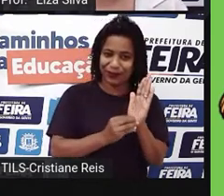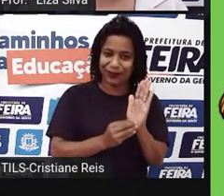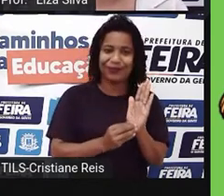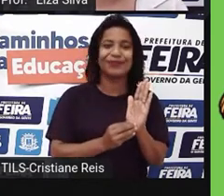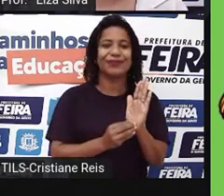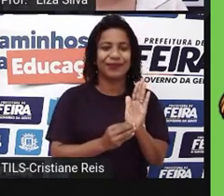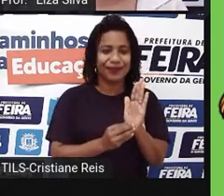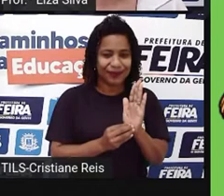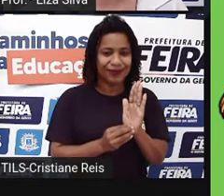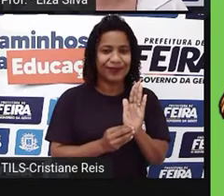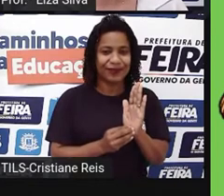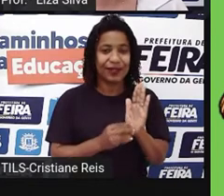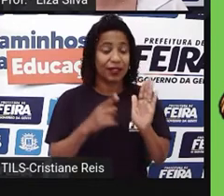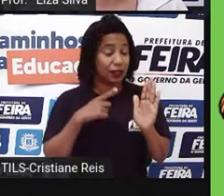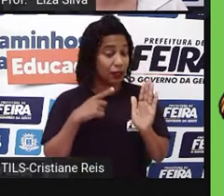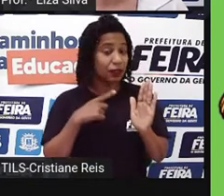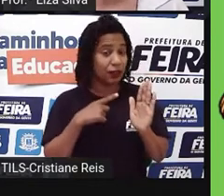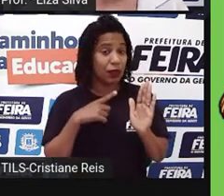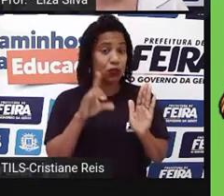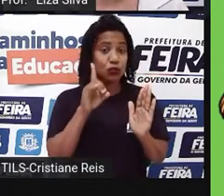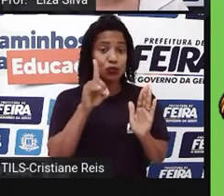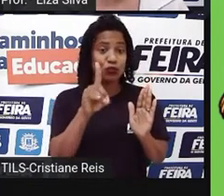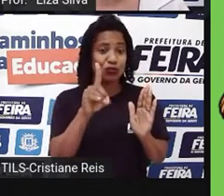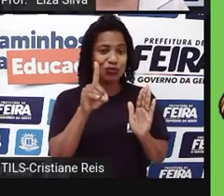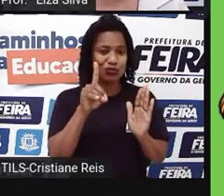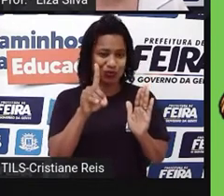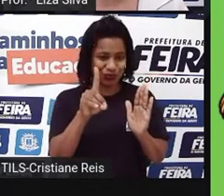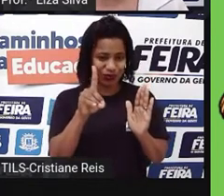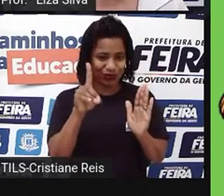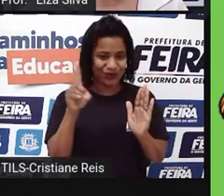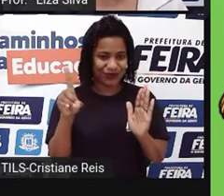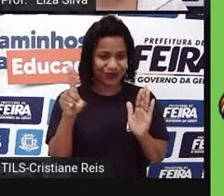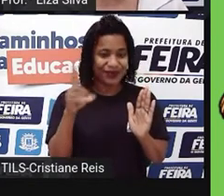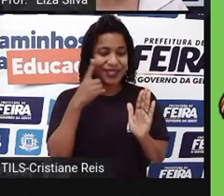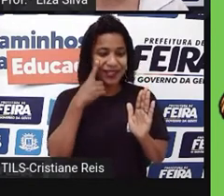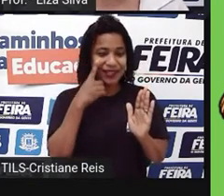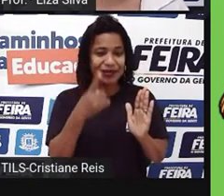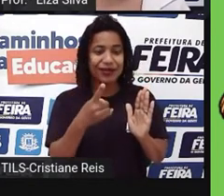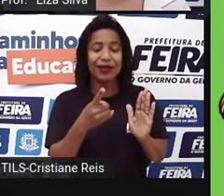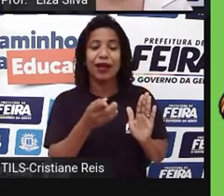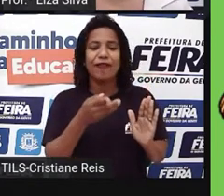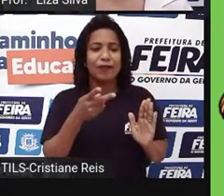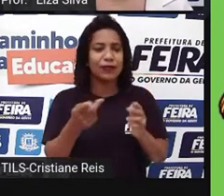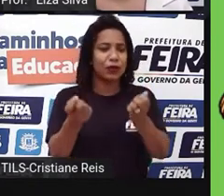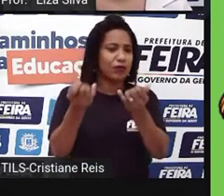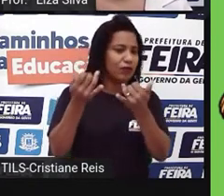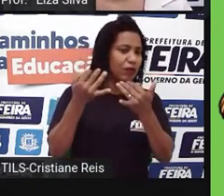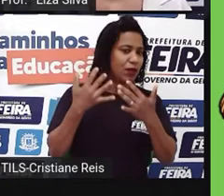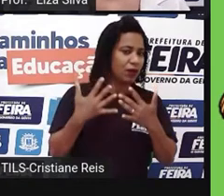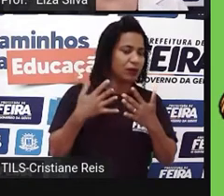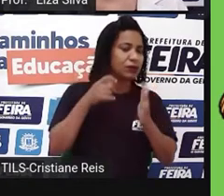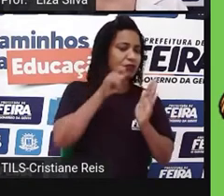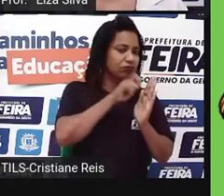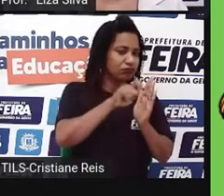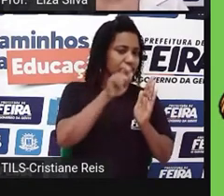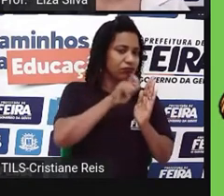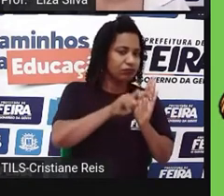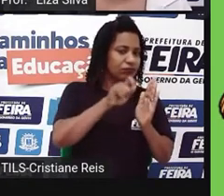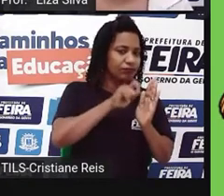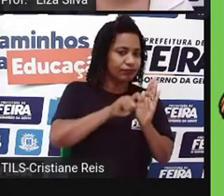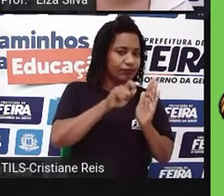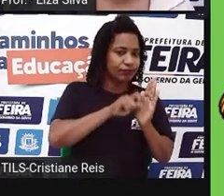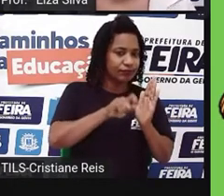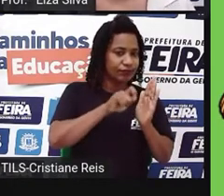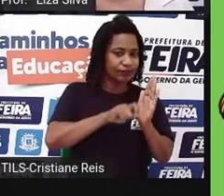nós vamos utilizar o discurso direto, que é a reprodução integral da fala da pessoa entrevistada. Então, a gente não pode